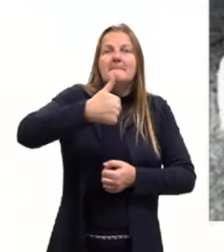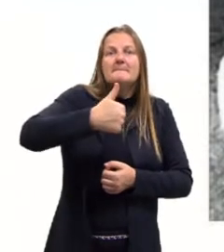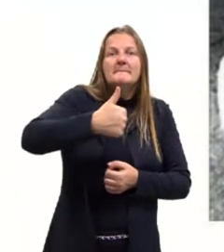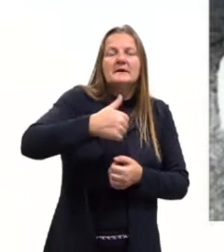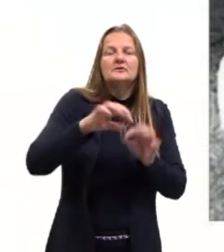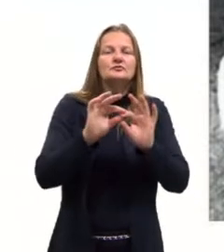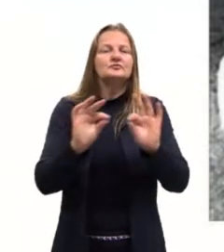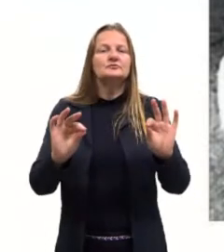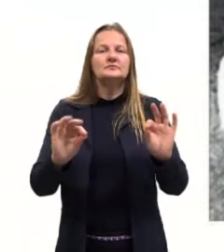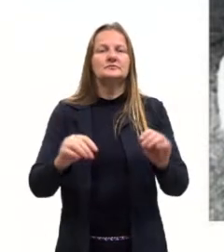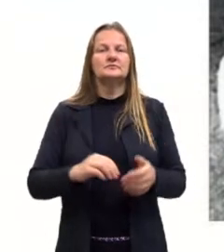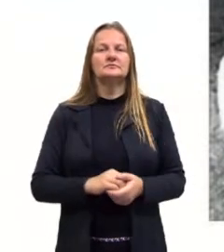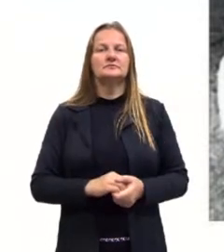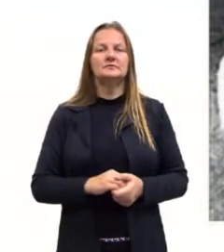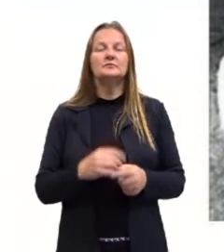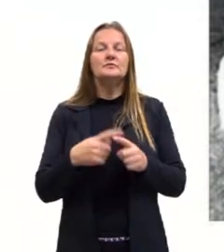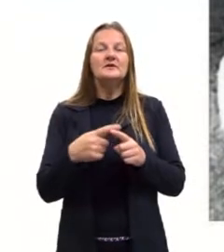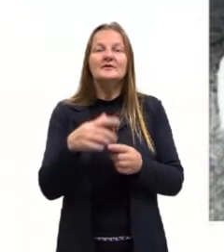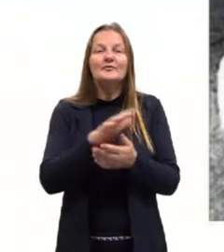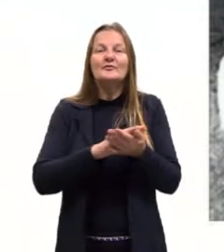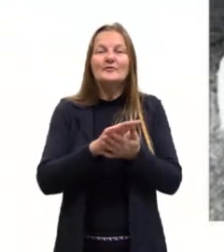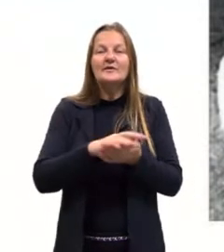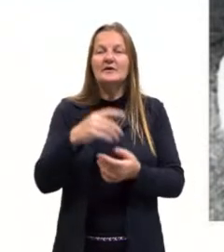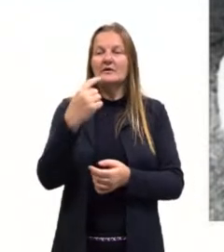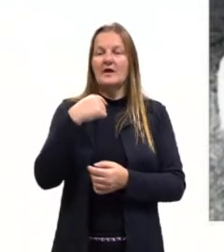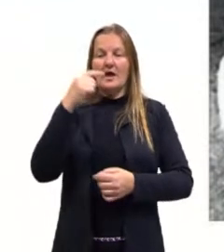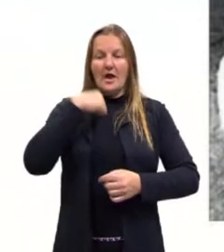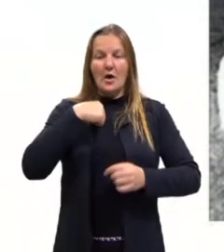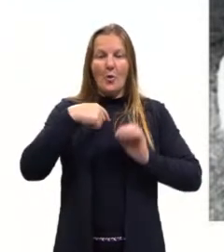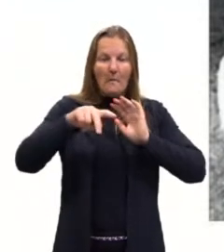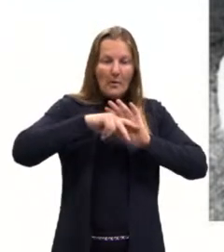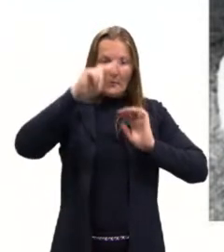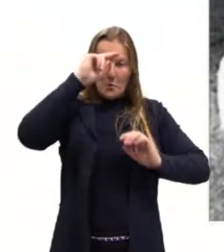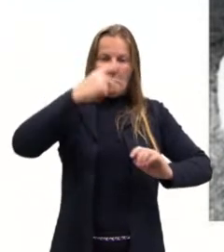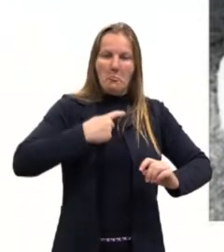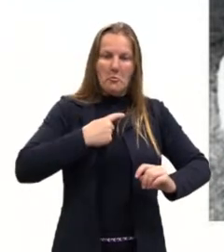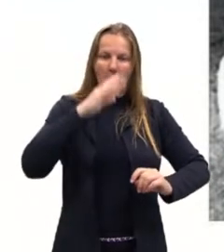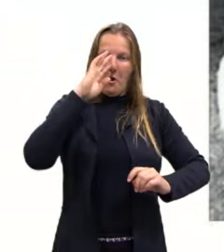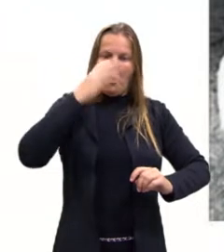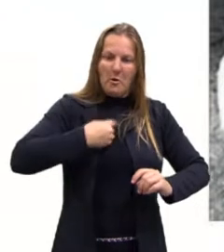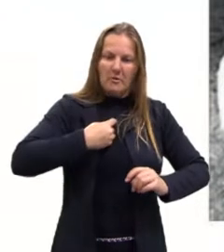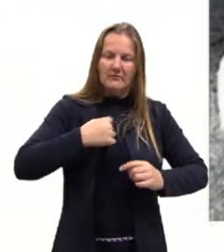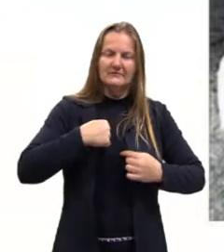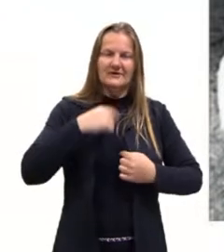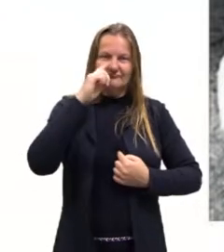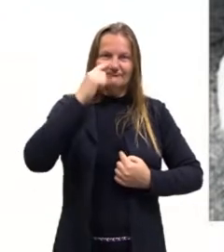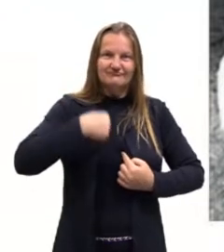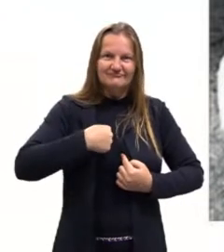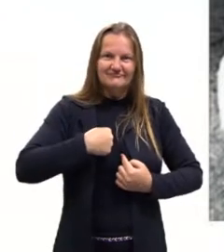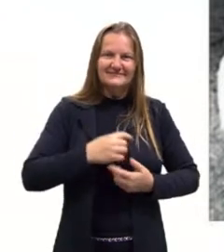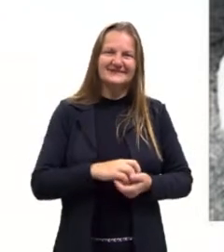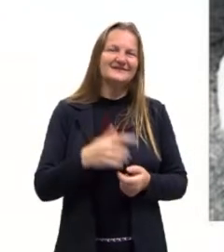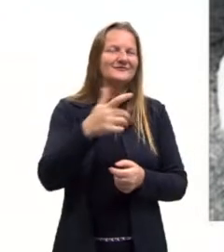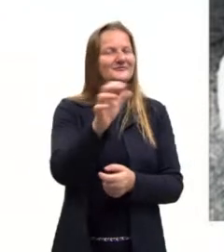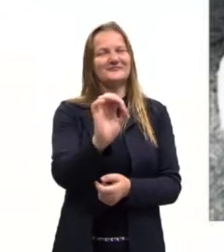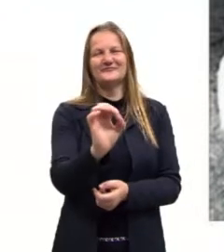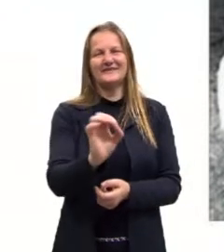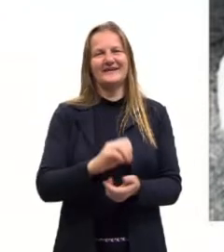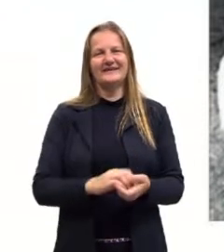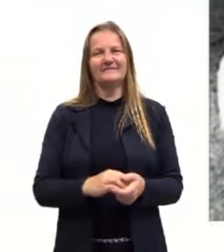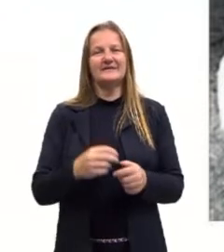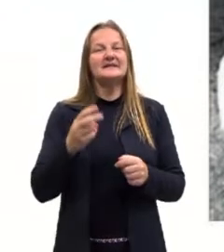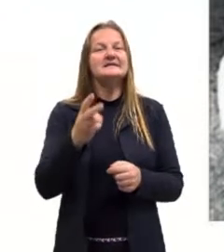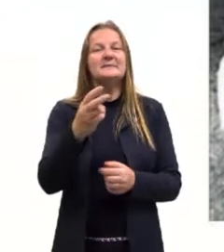singular. Por quê? Porque você não se dá uma ordem a si mesmo. E se você vai fazer isso, você vai utilizar a terceira